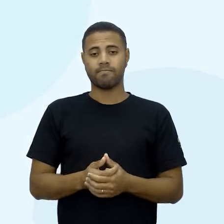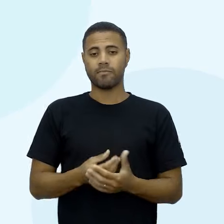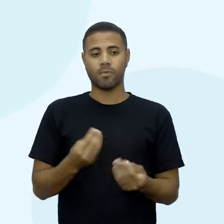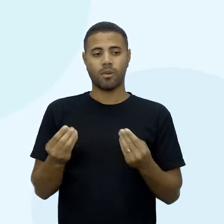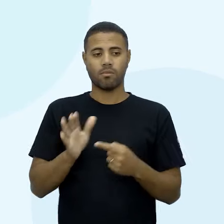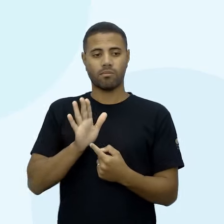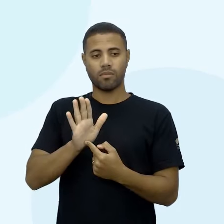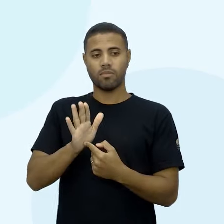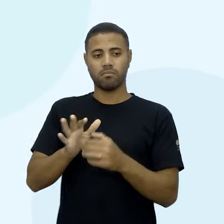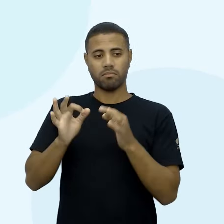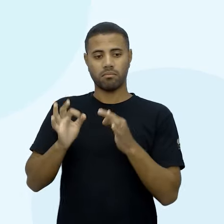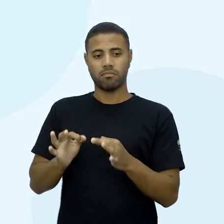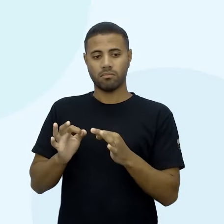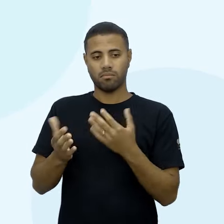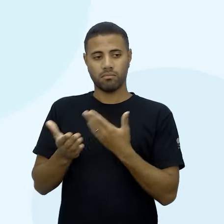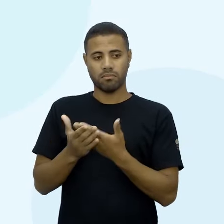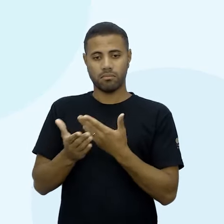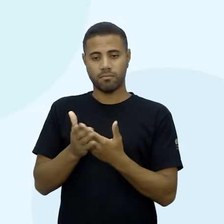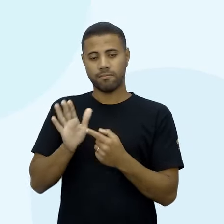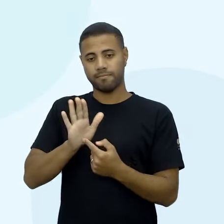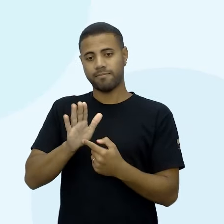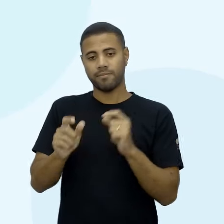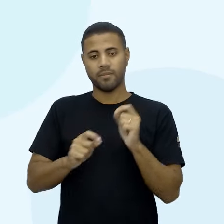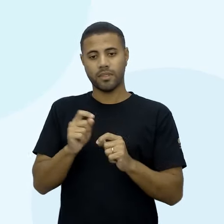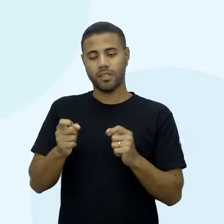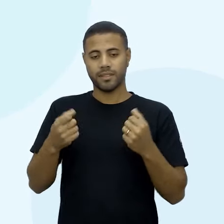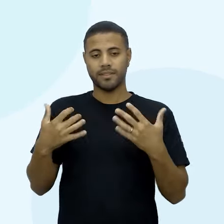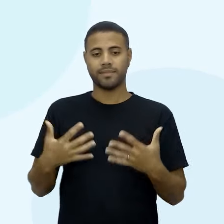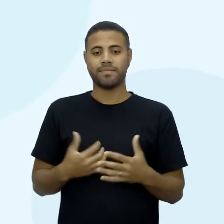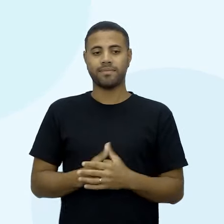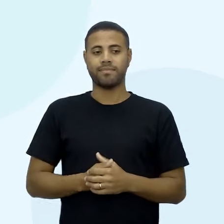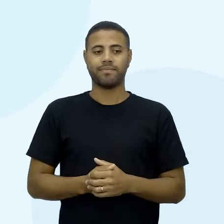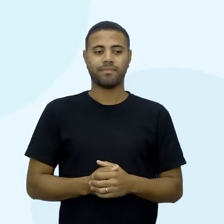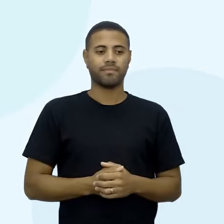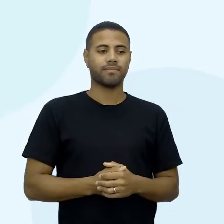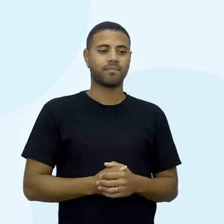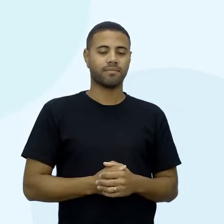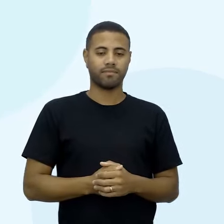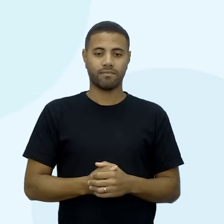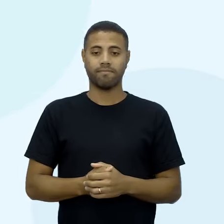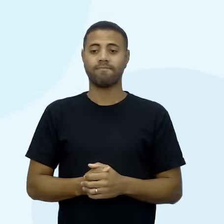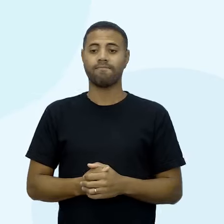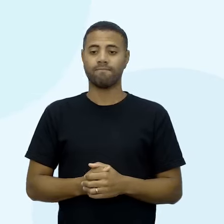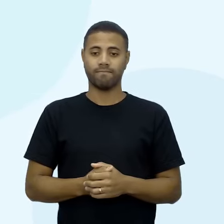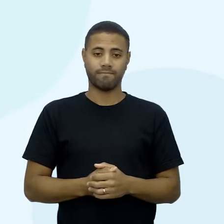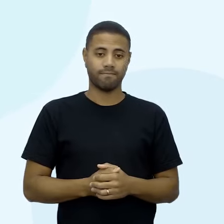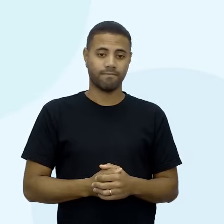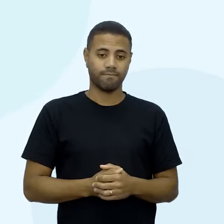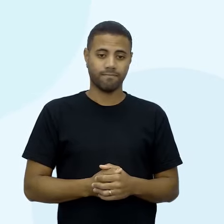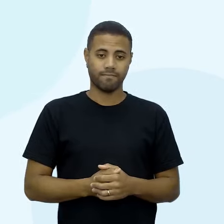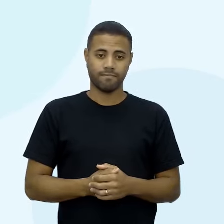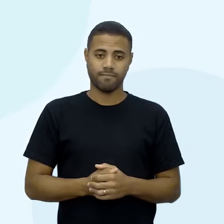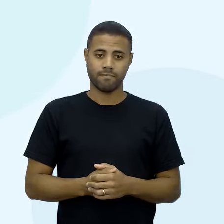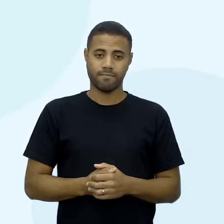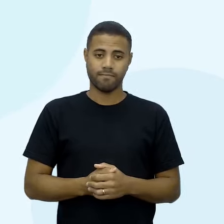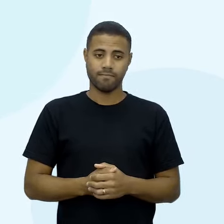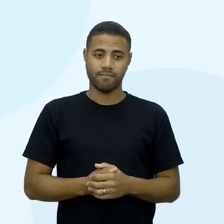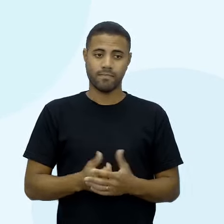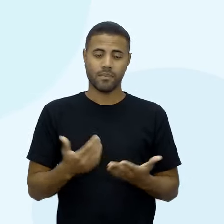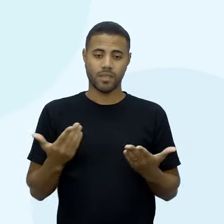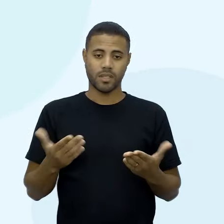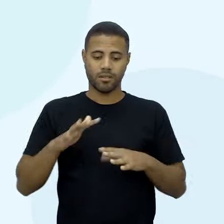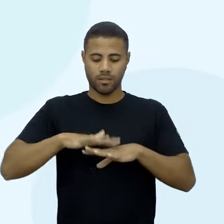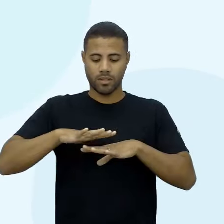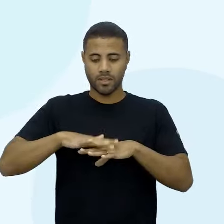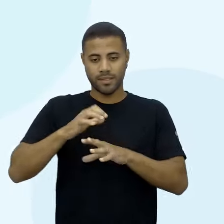ideal para uma amostra, se a gente for considerar isso aí, tá? Então, esse cálculo de